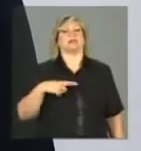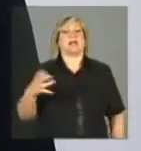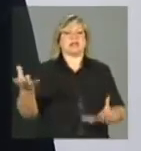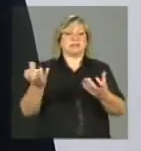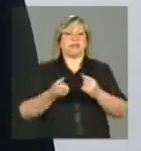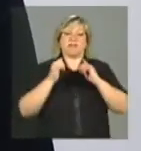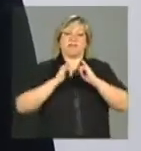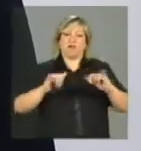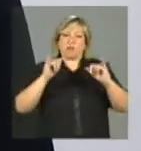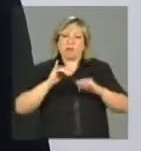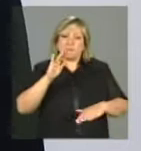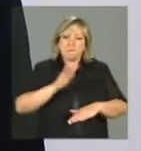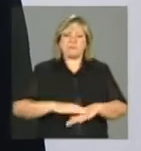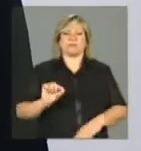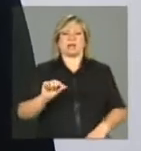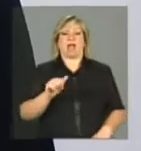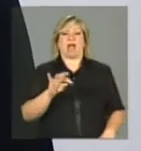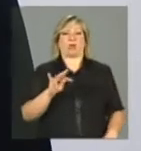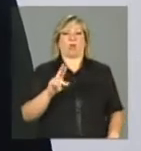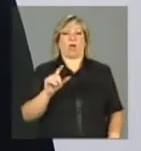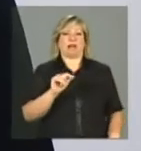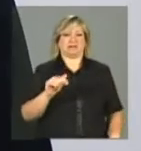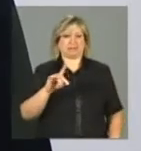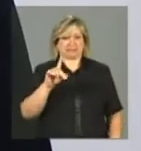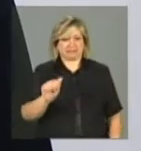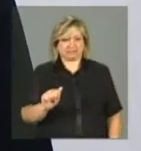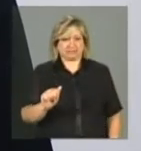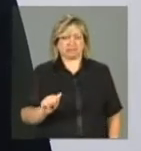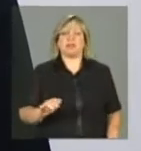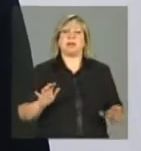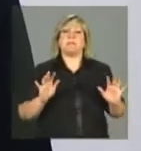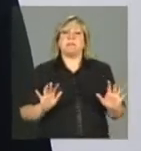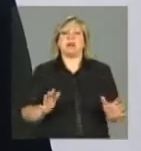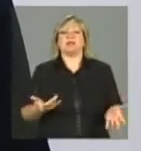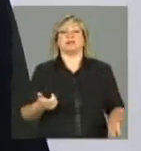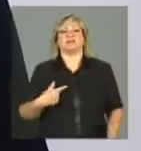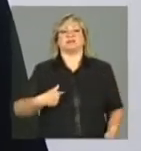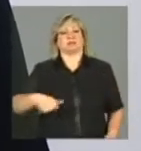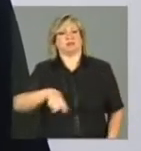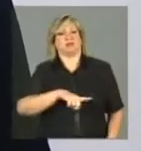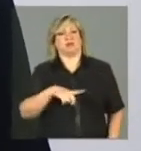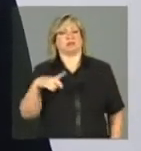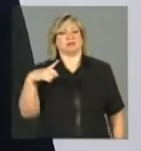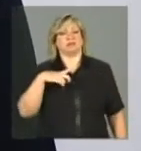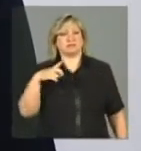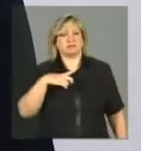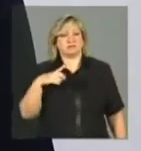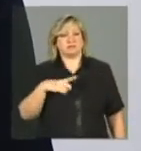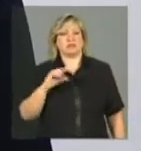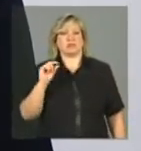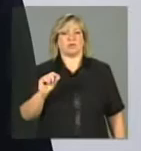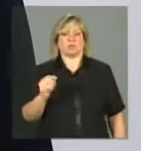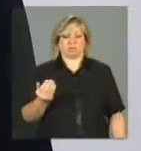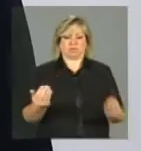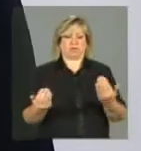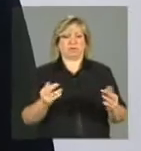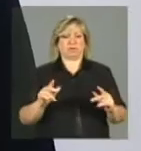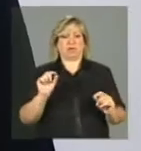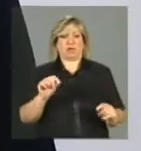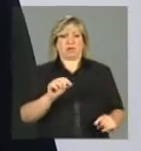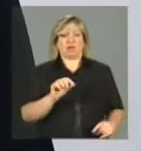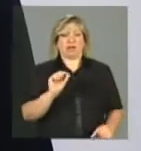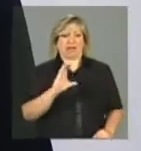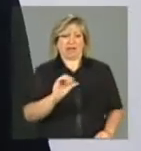informação mais atualizada. Mas, apesar disso, a gente vive uma temporalidade distinta. Vejam, o Cadastro Único deve ser